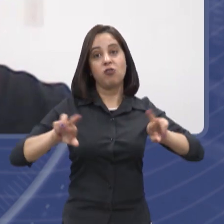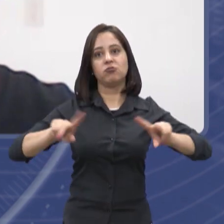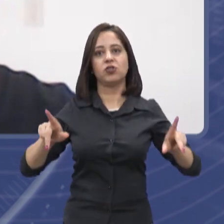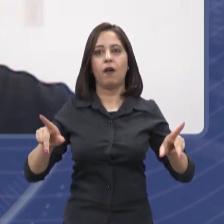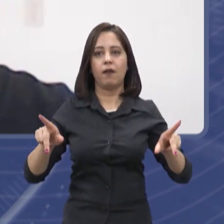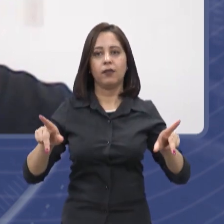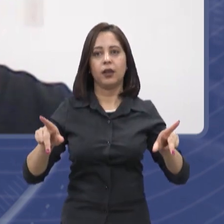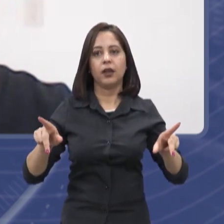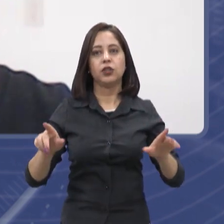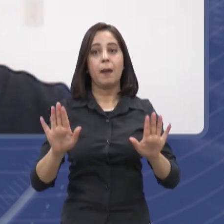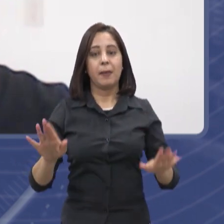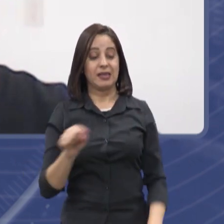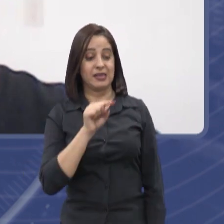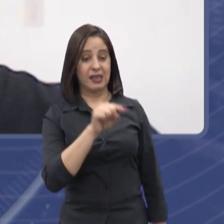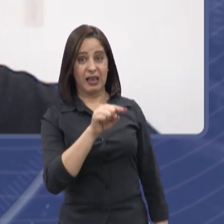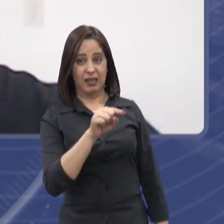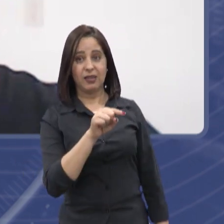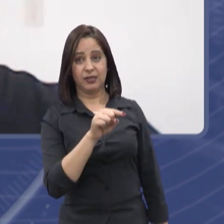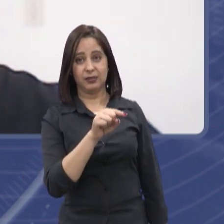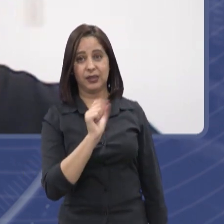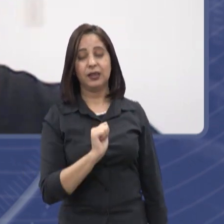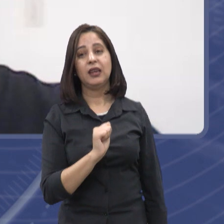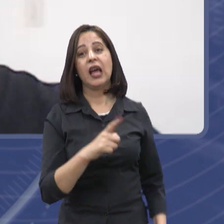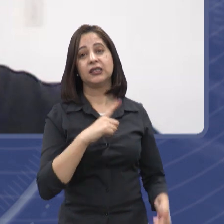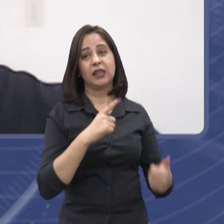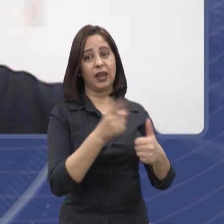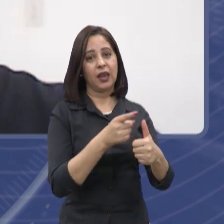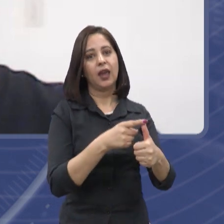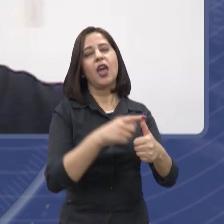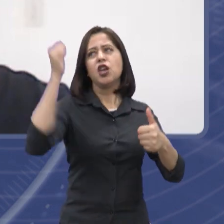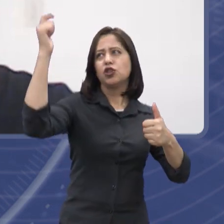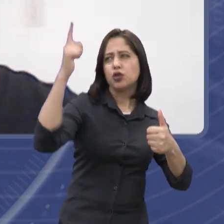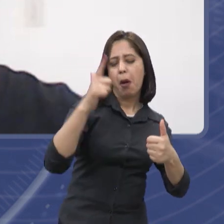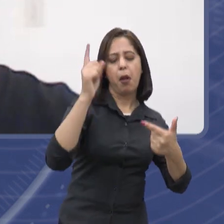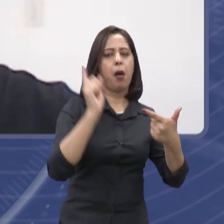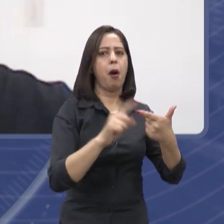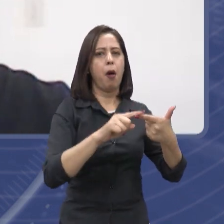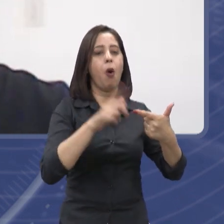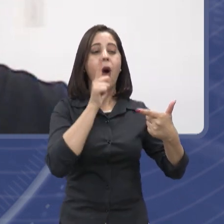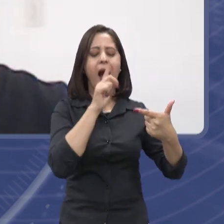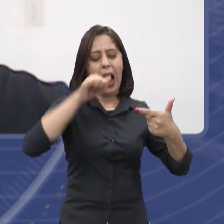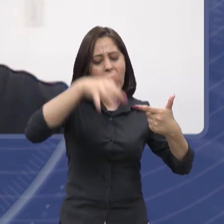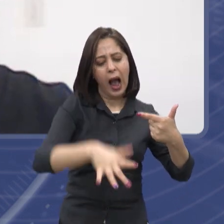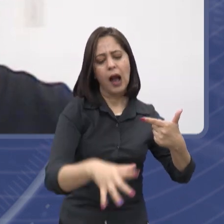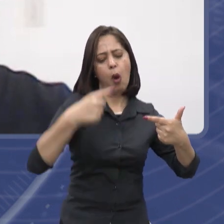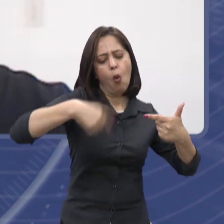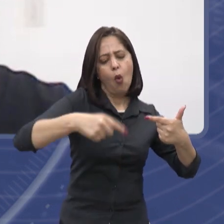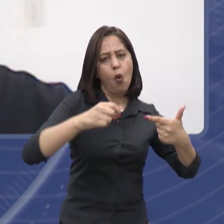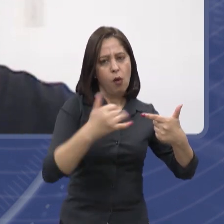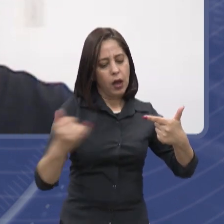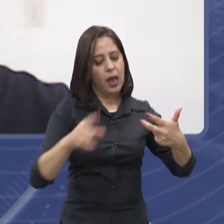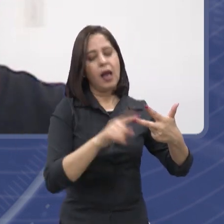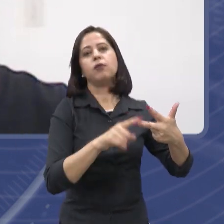das energias renováveis, a gente tem a solar, as hidrelétricas, a eólica, que